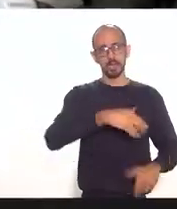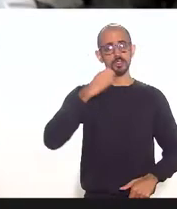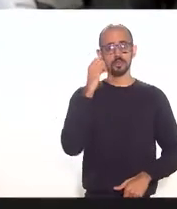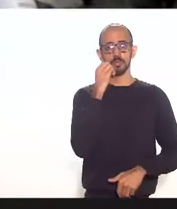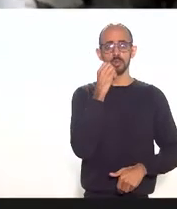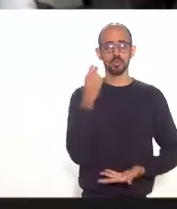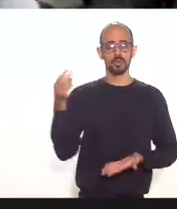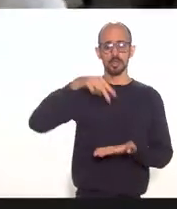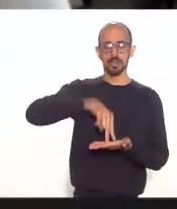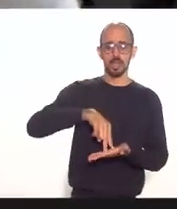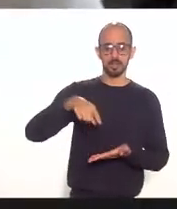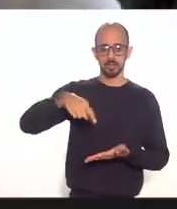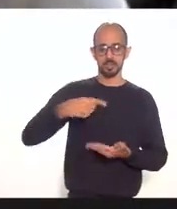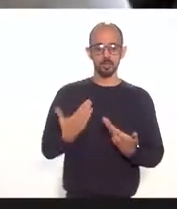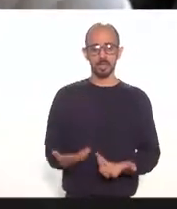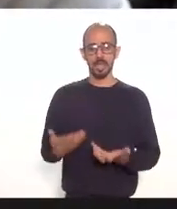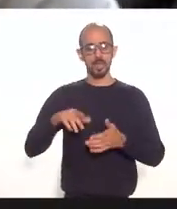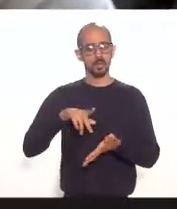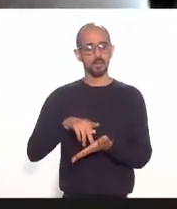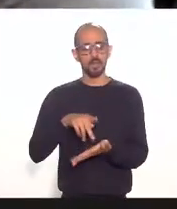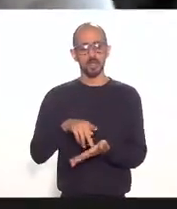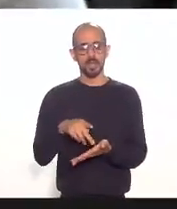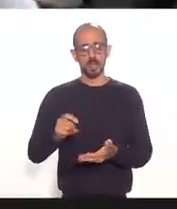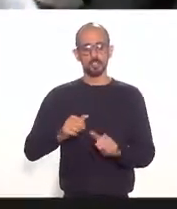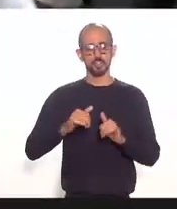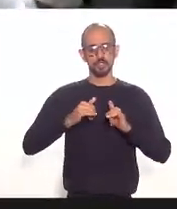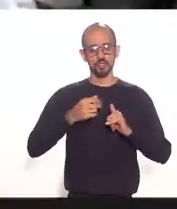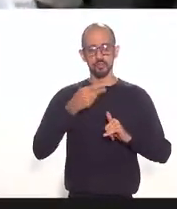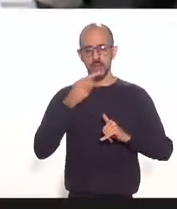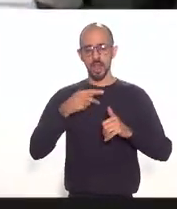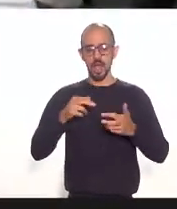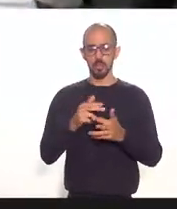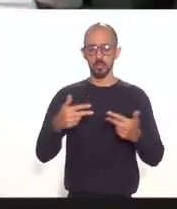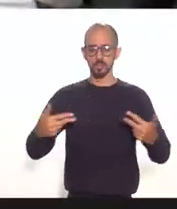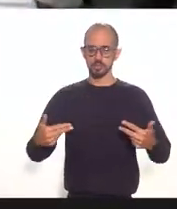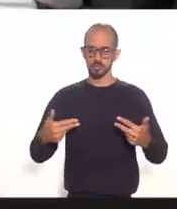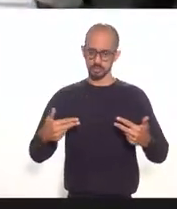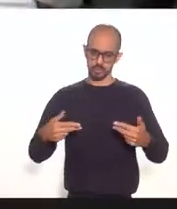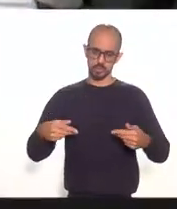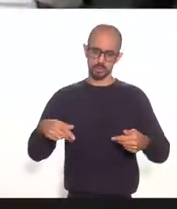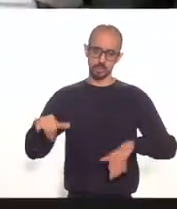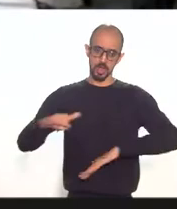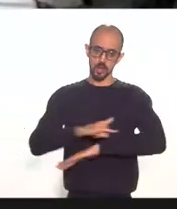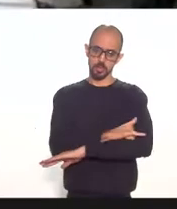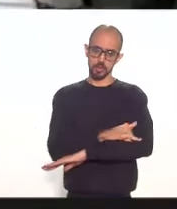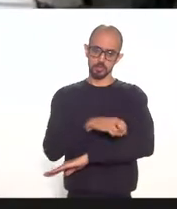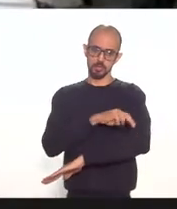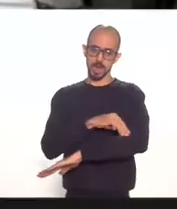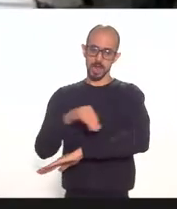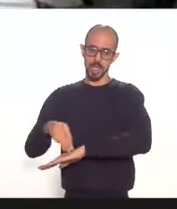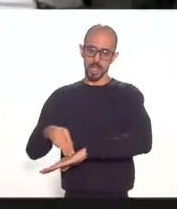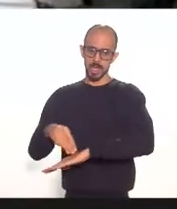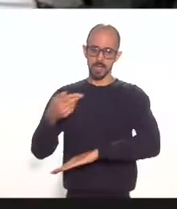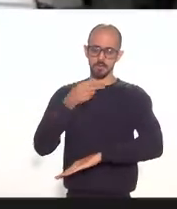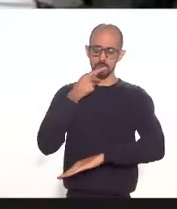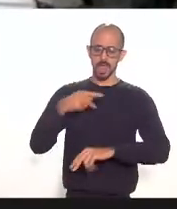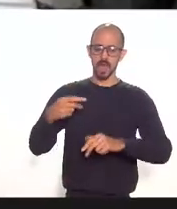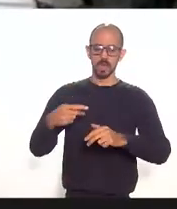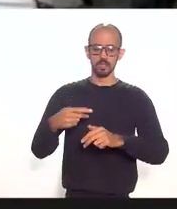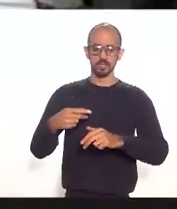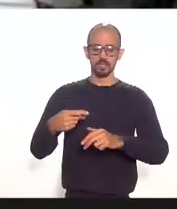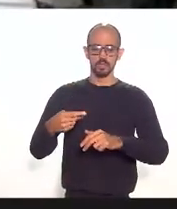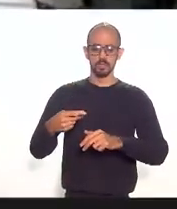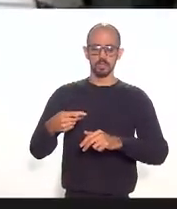eu gostaria na verdade de trazer alguns dados a respeito do aeroporto de Macaé e ressaltar o fato que o senhor disse no início da fala